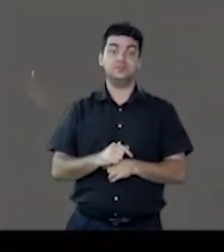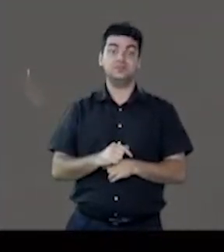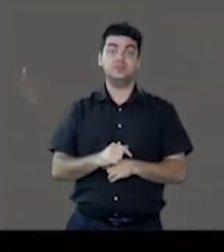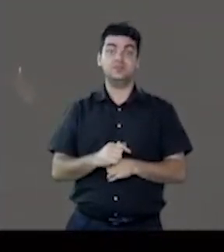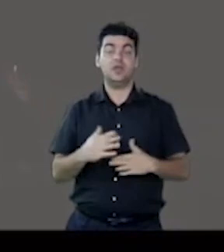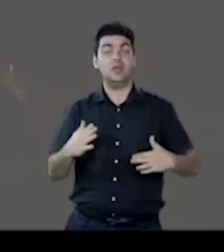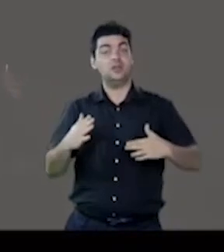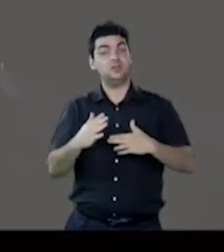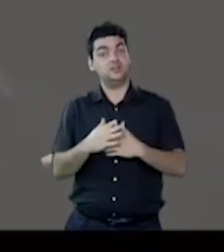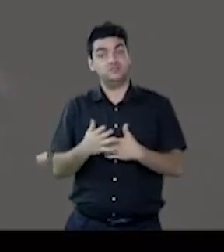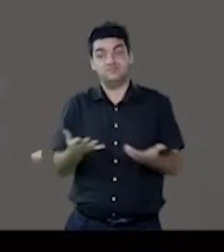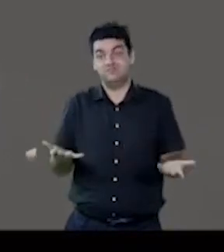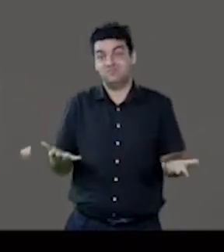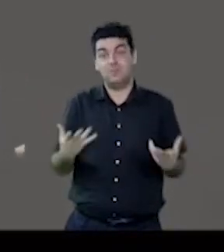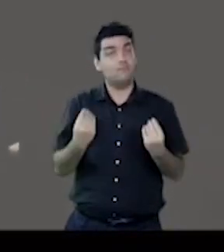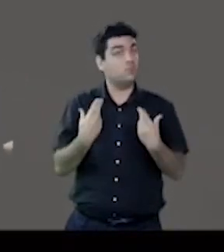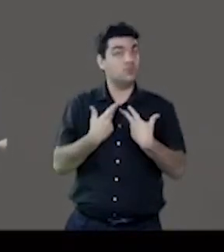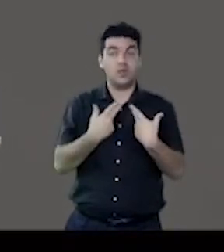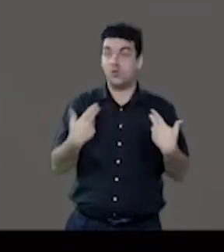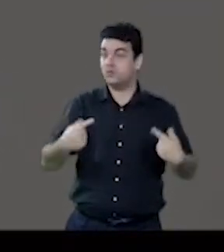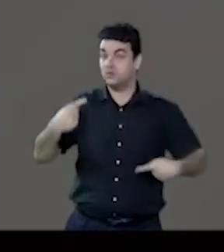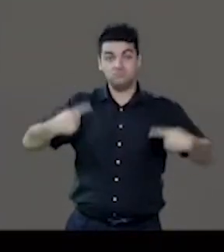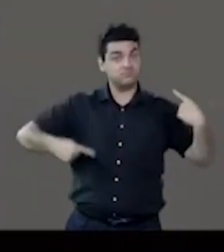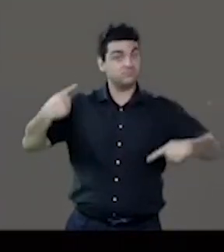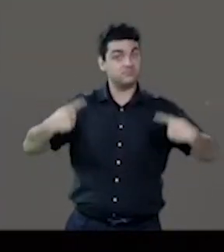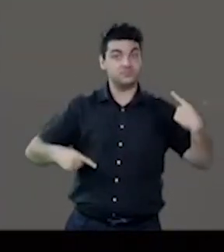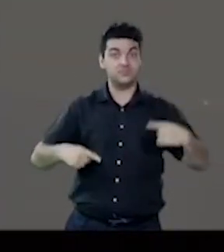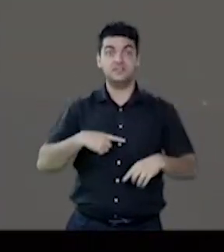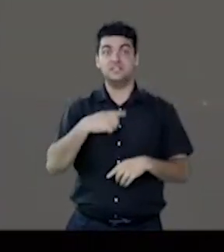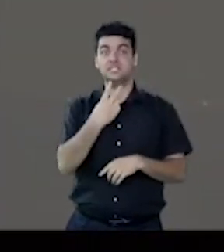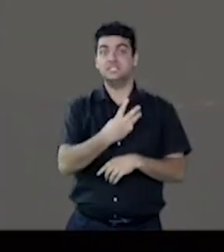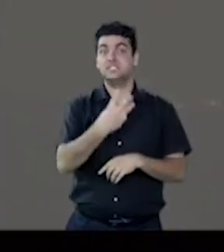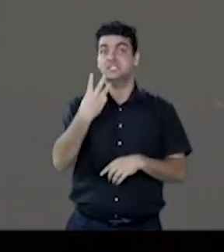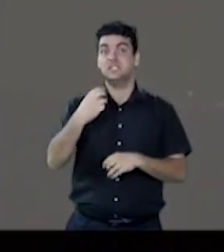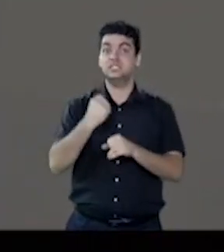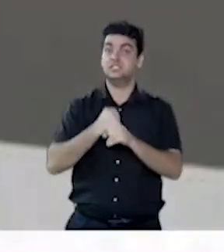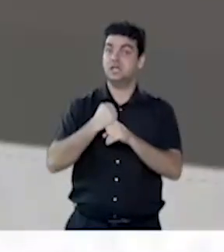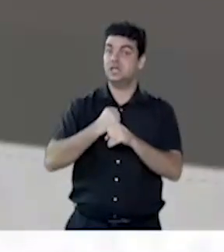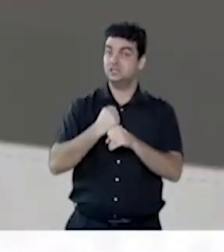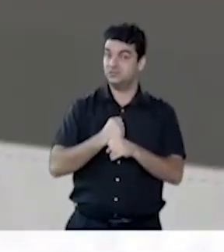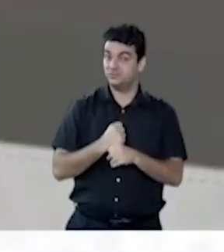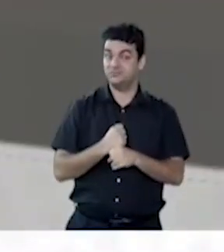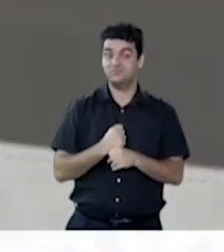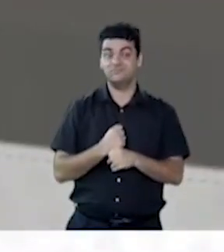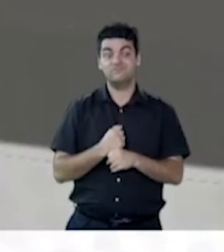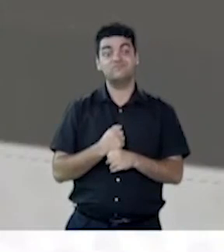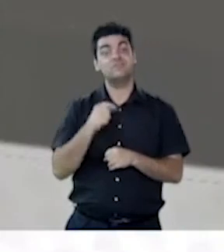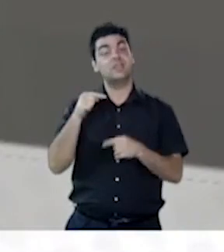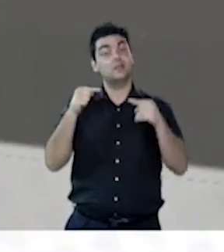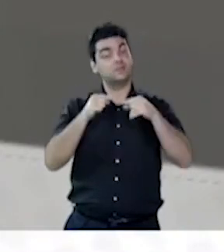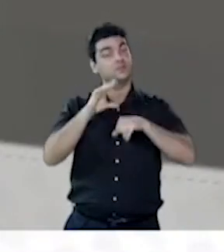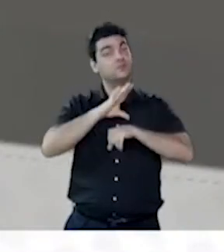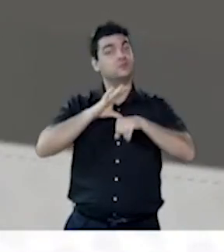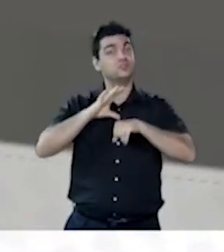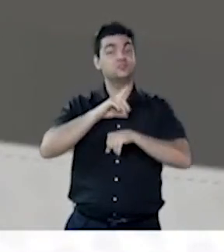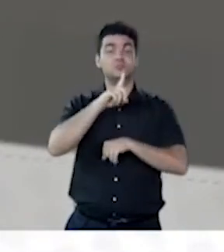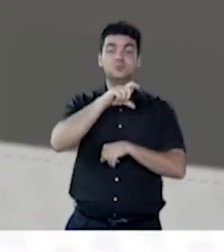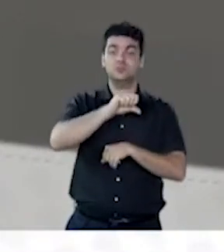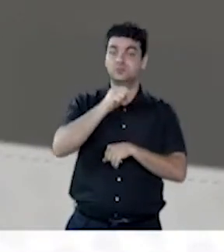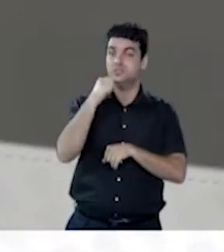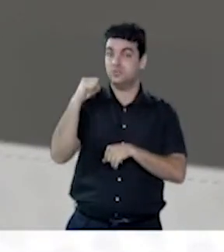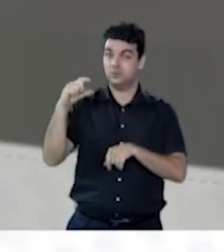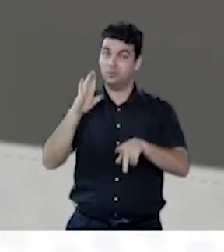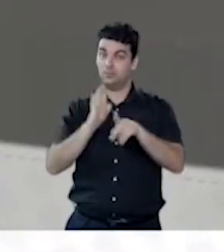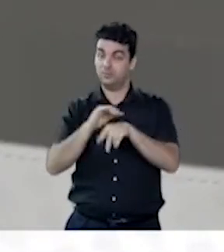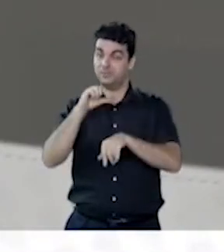de abril. E, portanto, nesses 33 anos de democracia sob a Constituição de 1988,